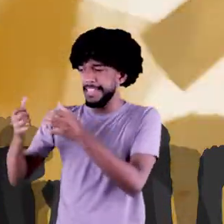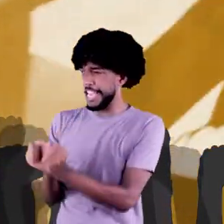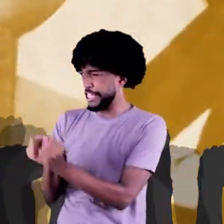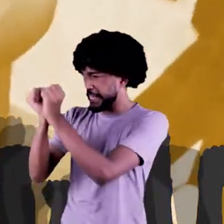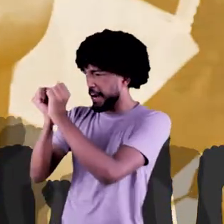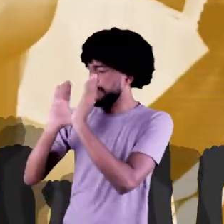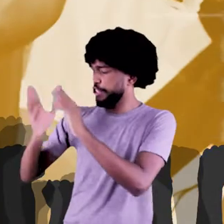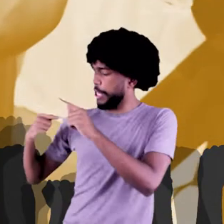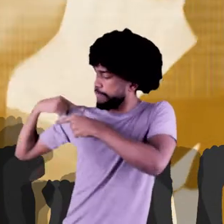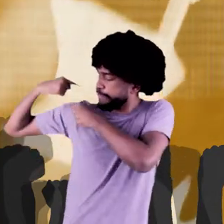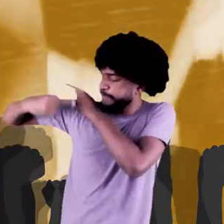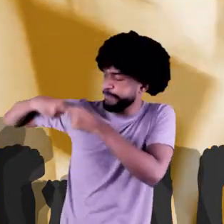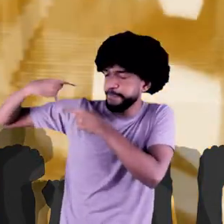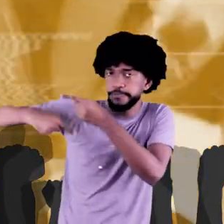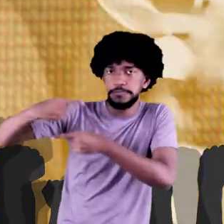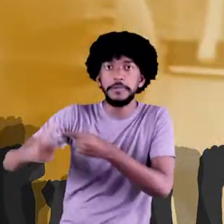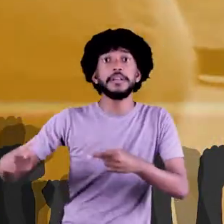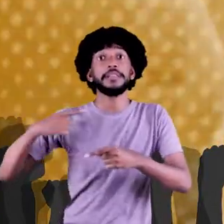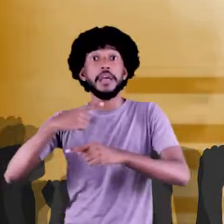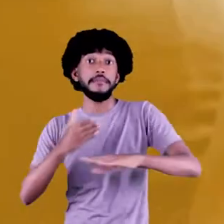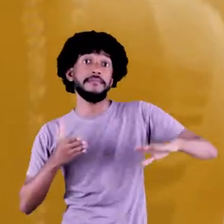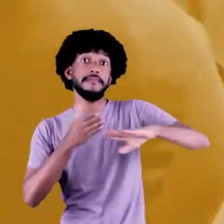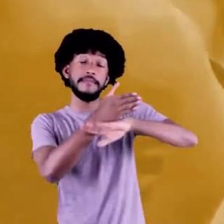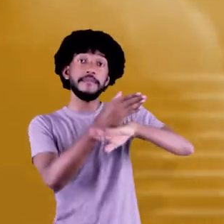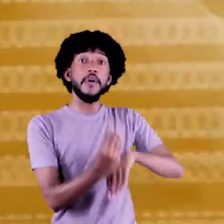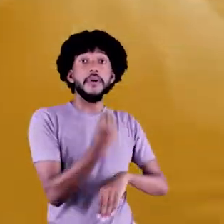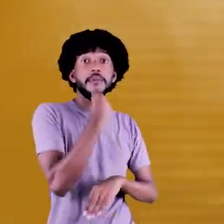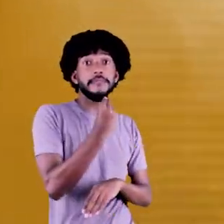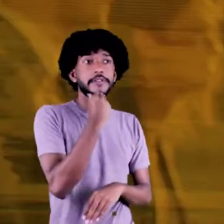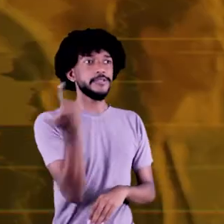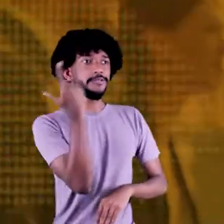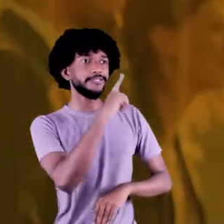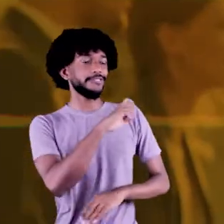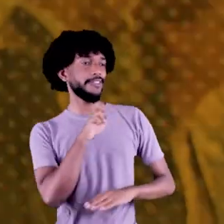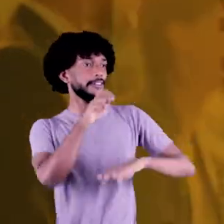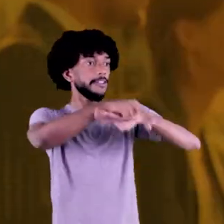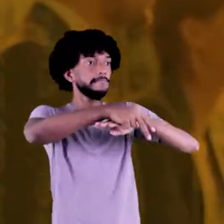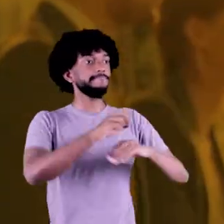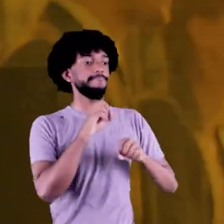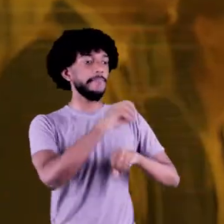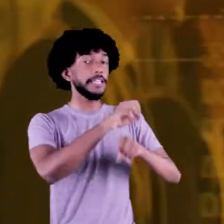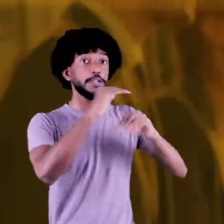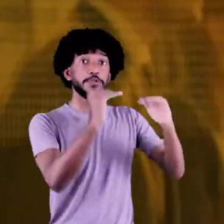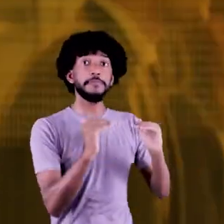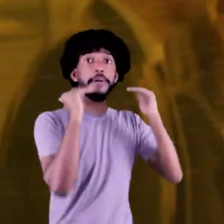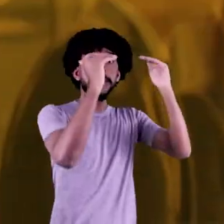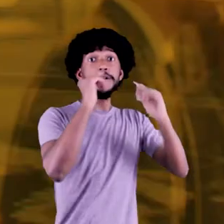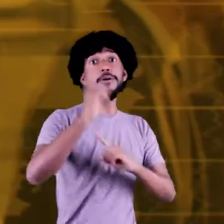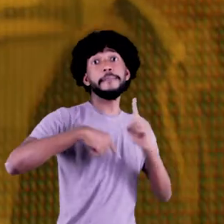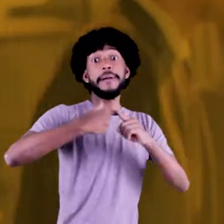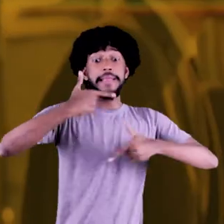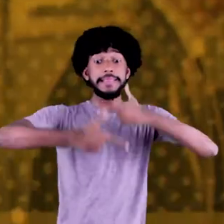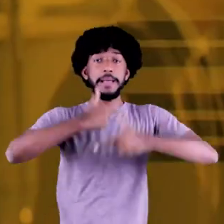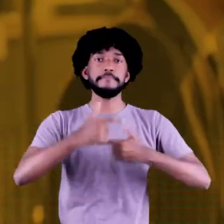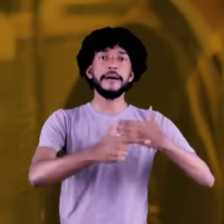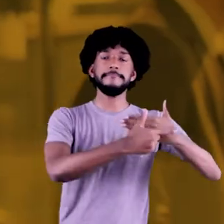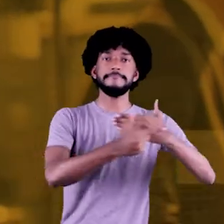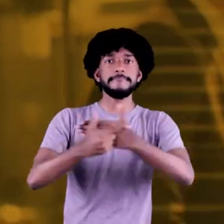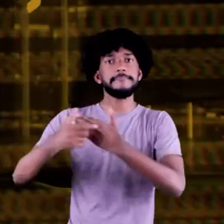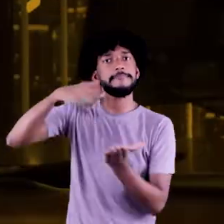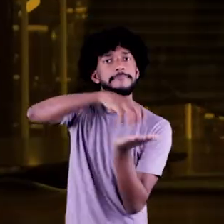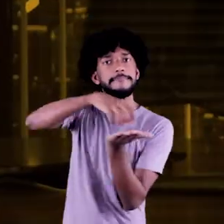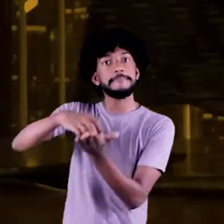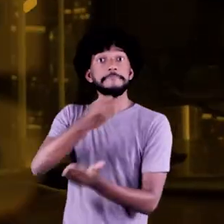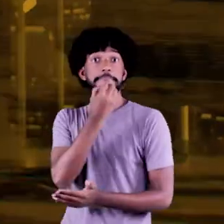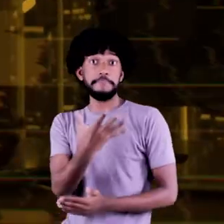oportunidade de acesso ao ensino superior. Alcançar bons cargos e, com isso, diminuir a desigualdade social de três